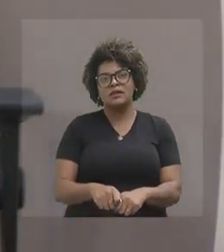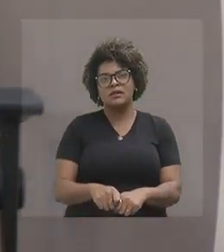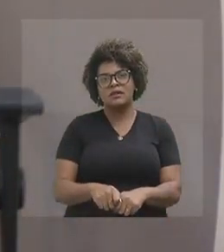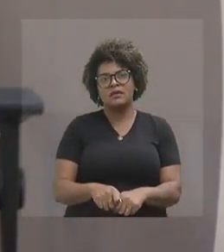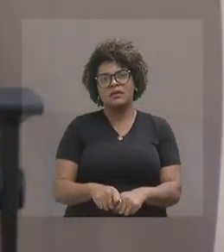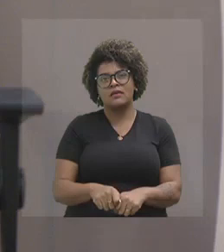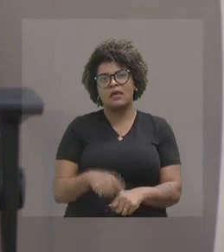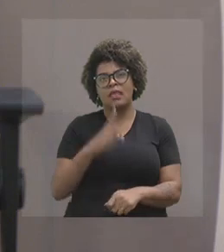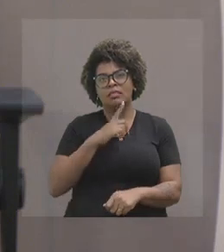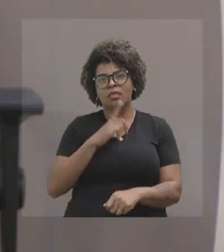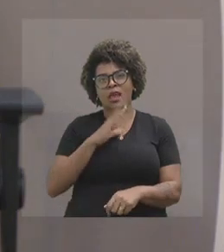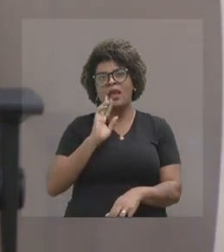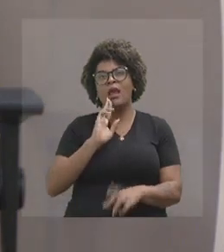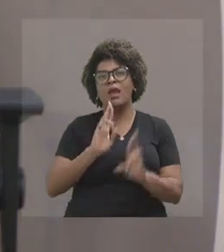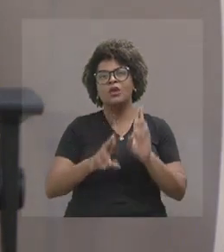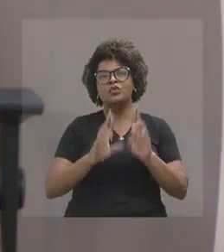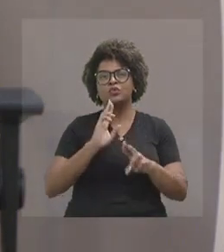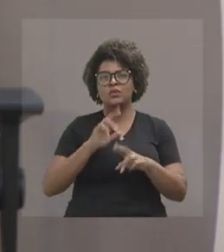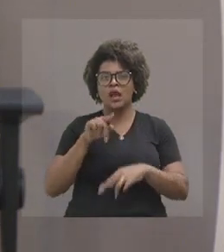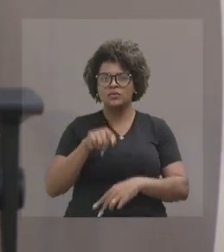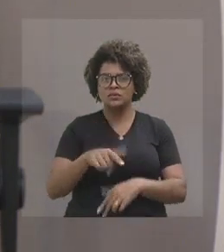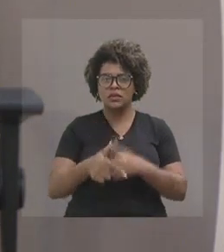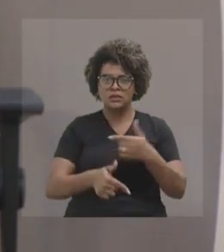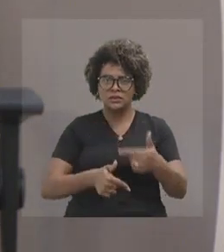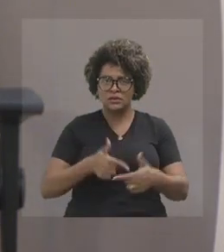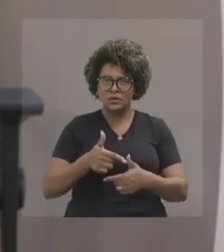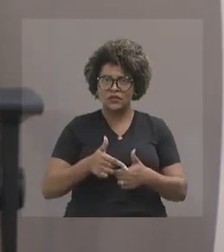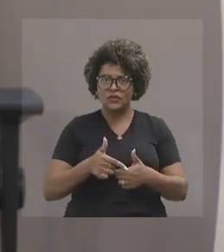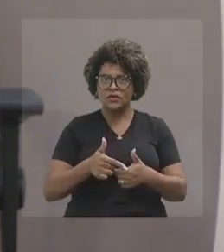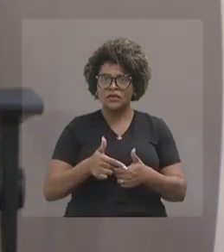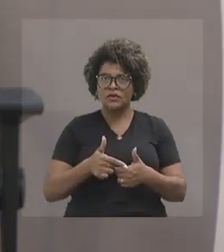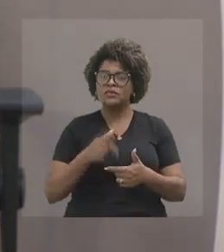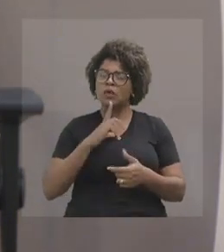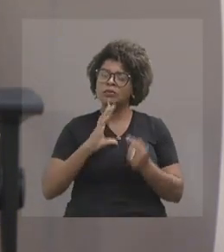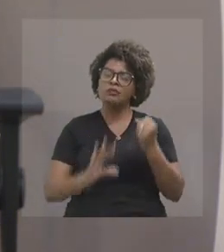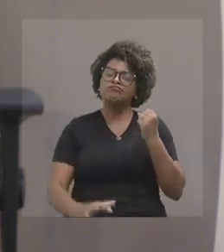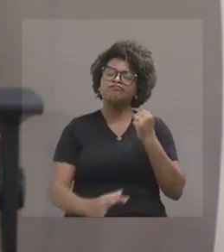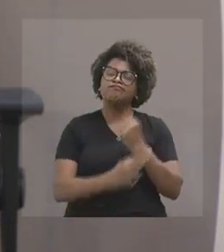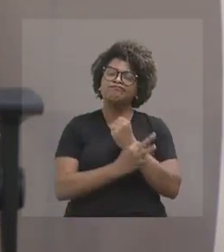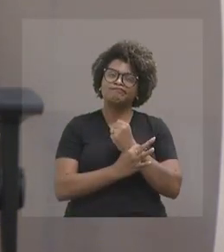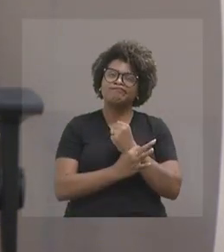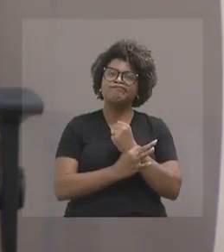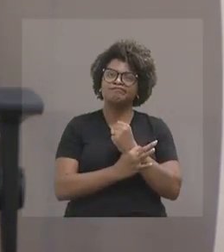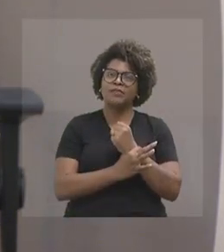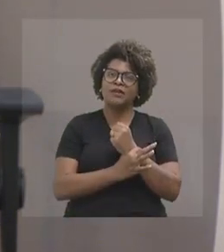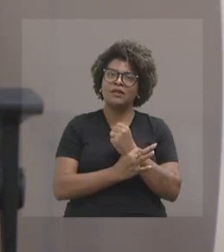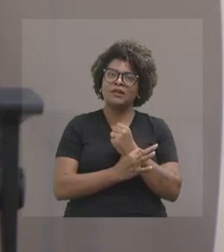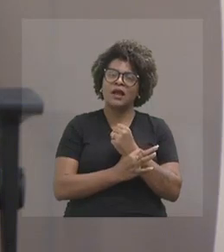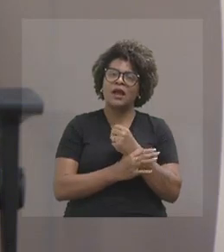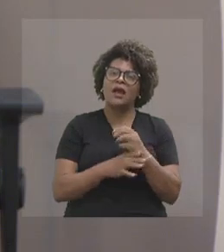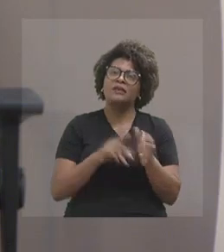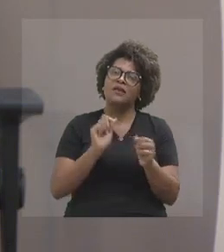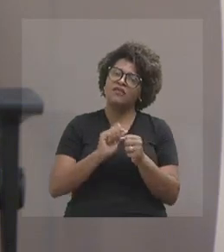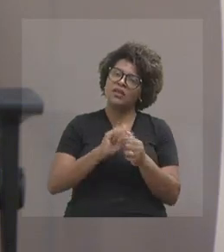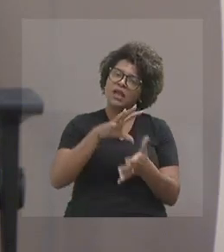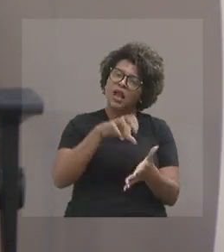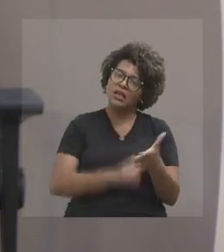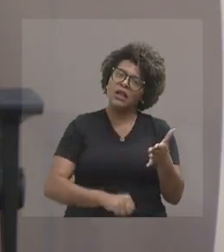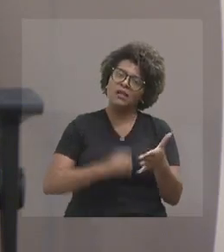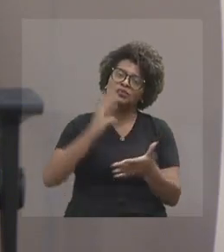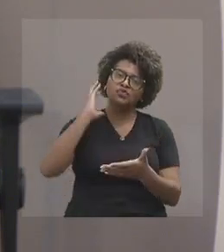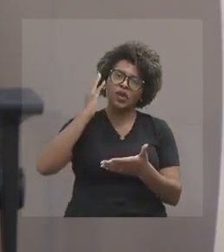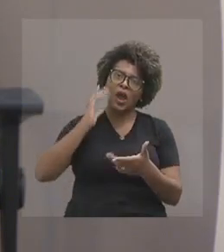colher frutos dessa interiorização. Então, a gente está muito seguro e passa tudo por isso, cadastrar rádios, cadastrar